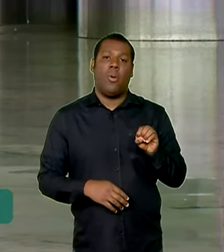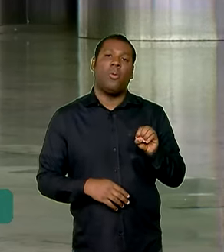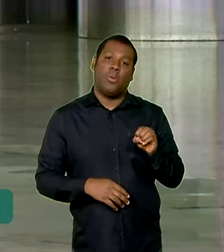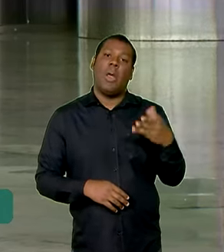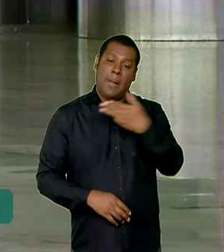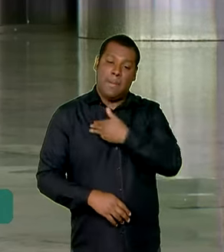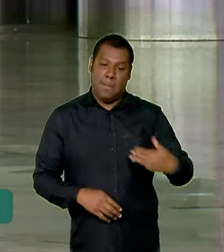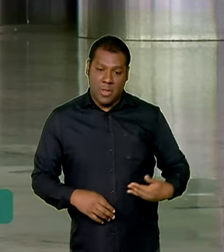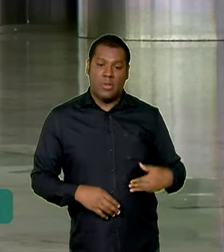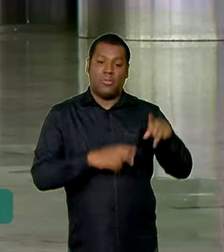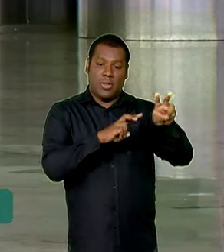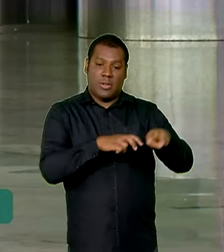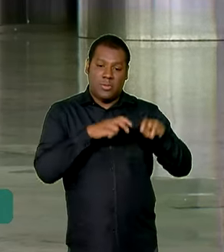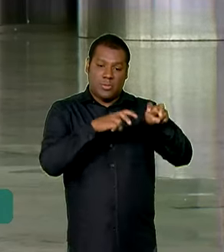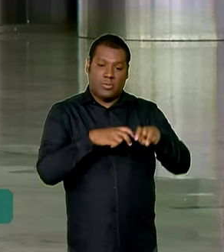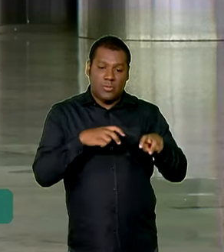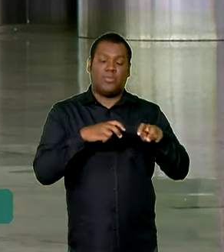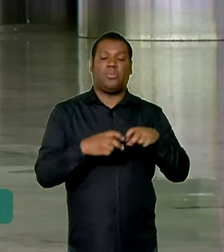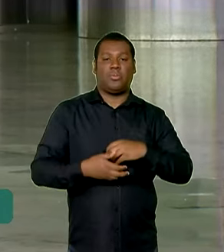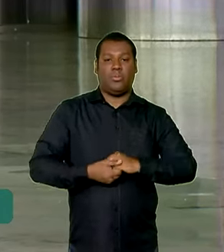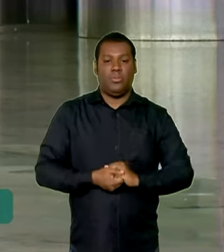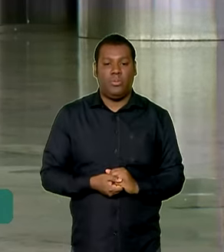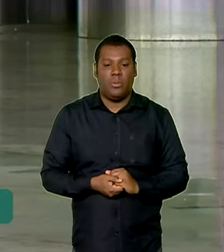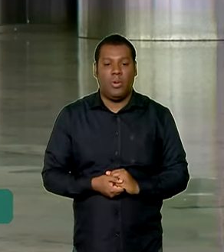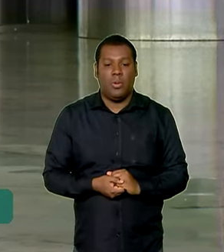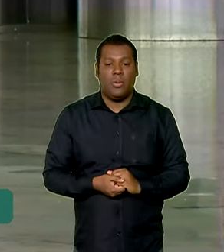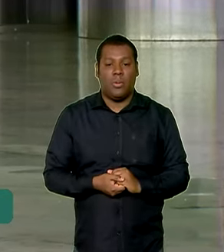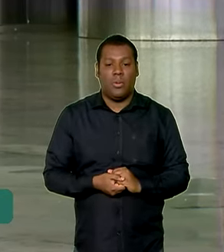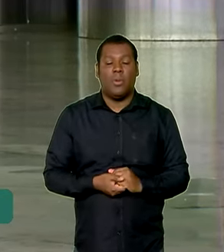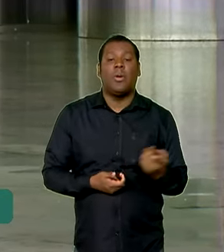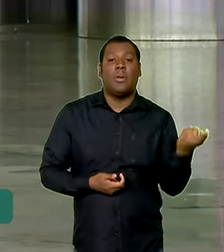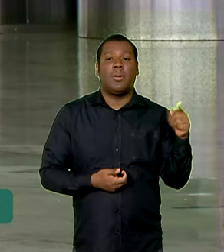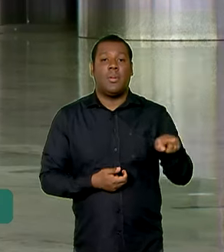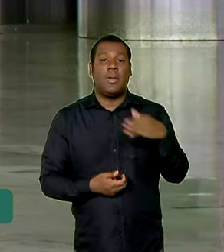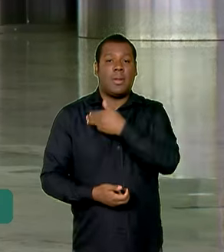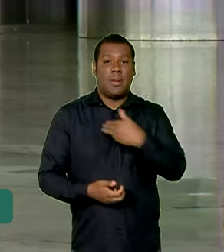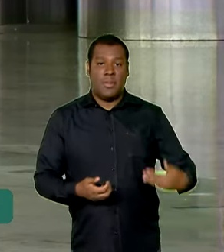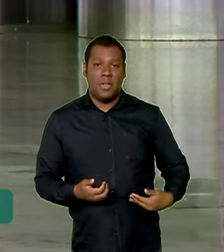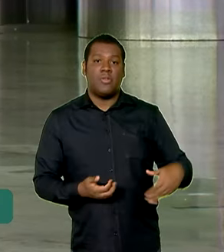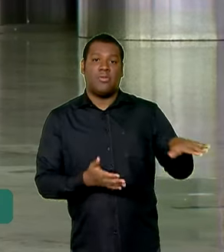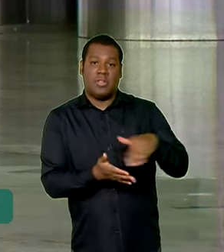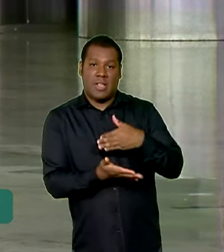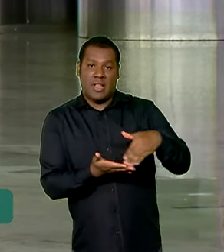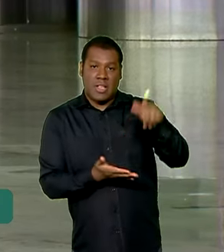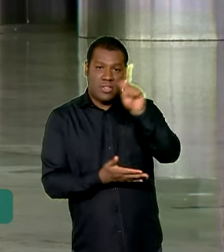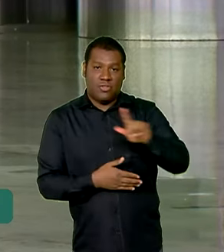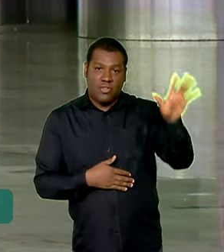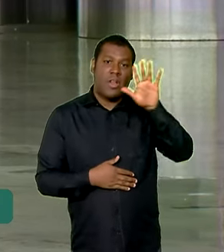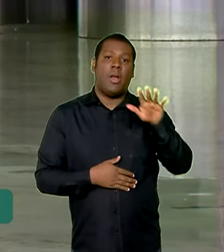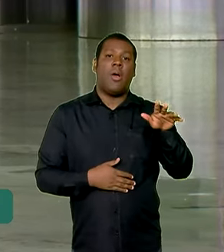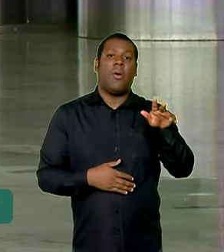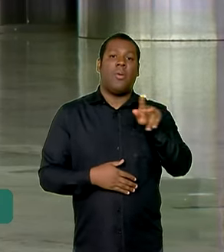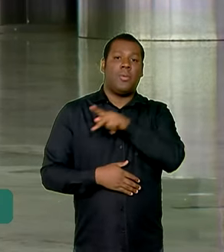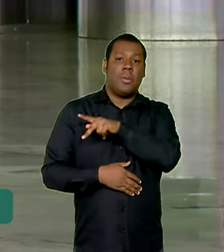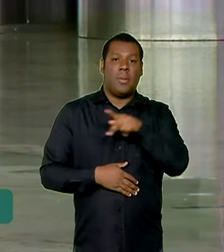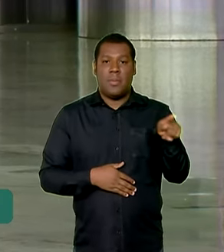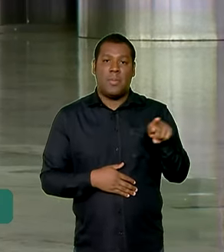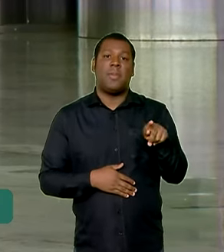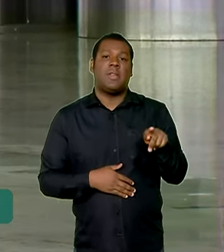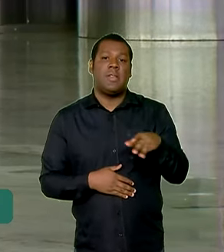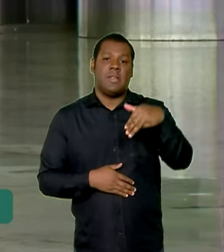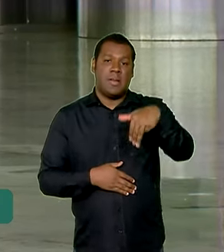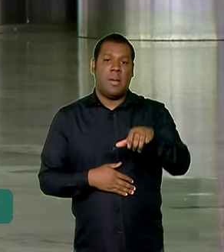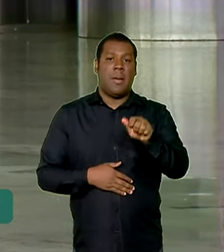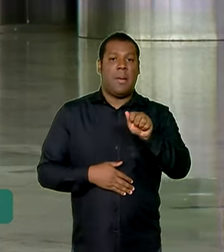Familiar. Participam também deste encontro aqui no Palácio do Planalto os ministros da Secretaria-Geral da Presidência da República, Márcio Macedo,